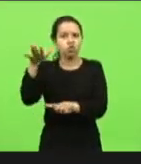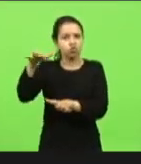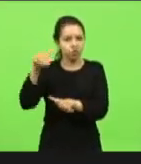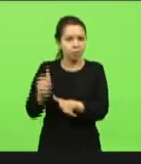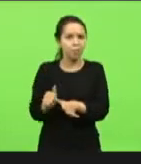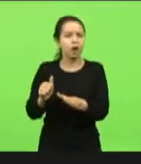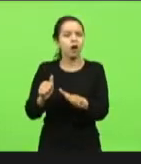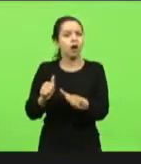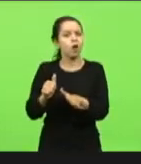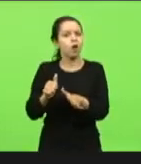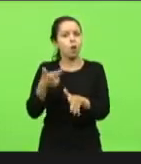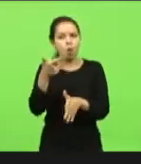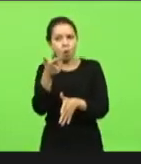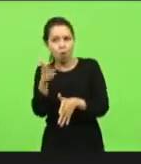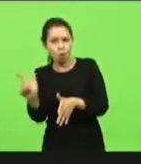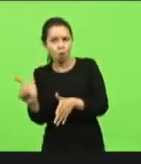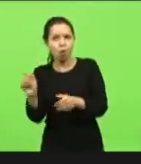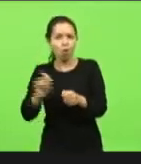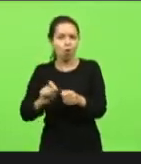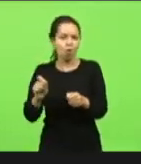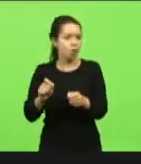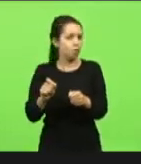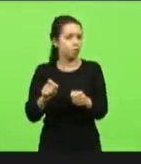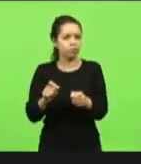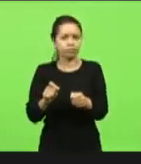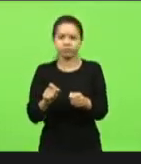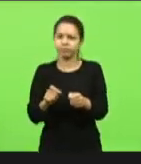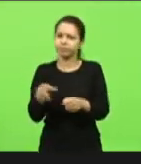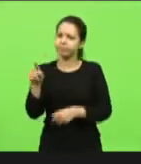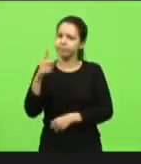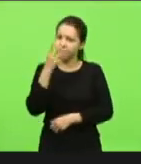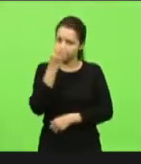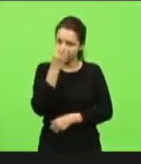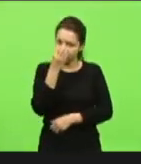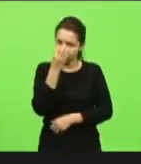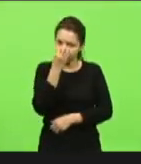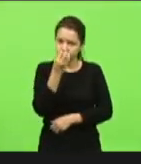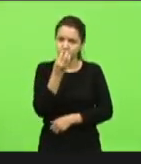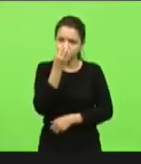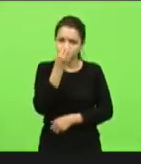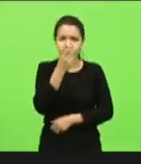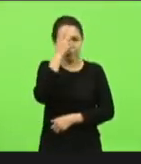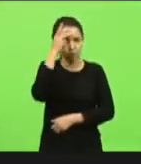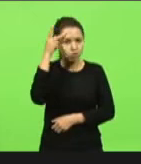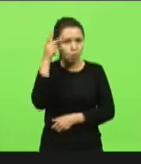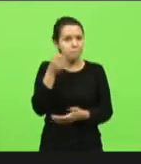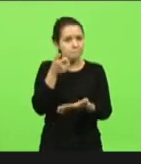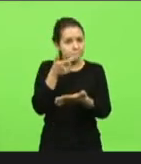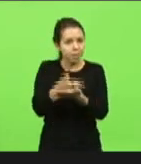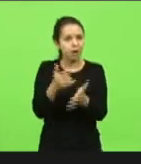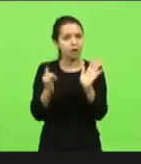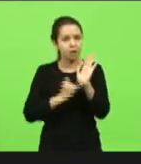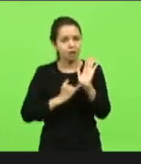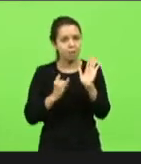vai ter que fazer outro isso é gasto isso é palhaçada com contribuinte não tem outro nome